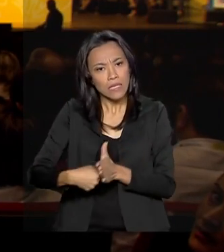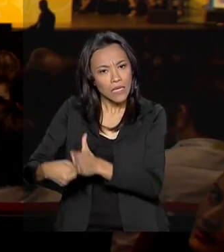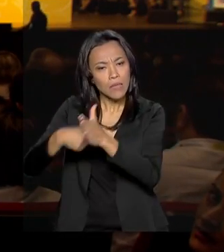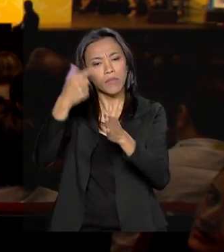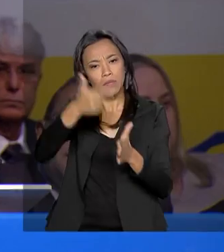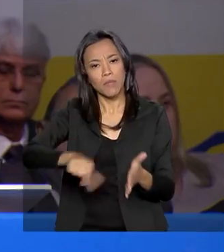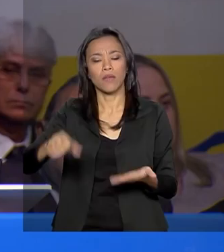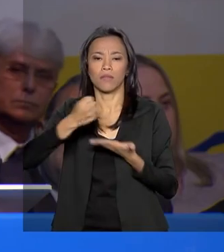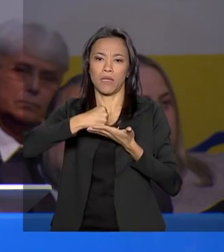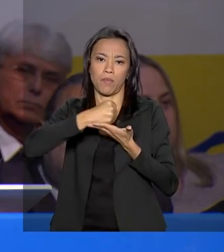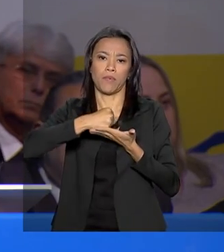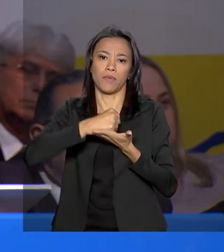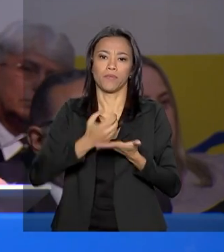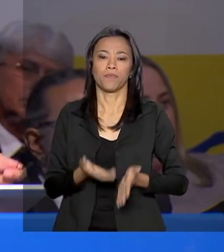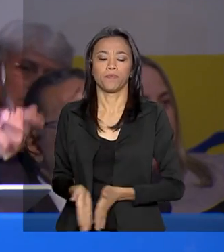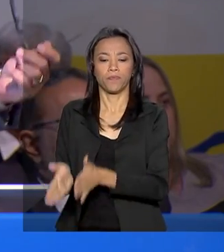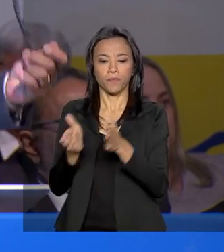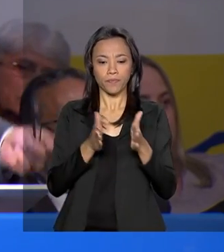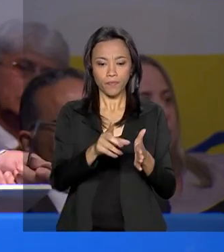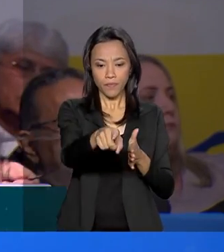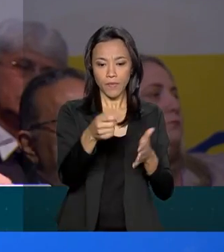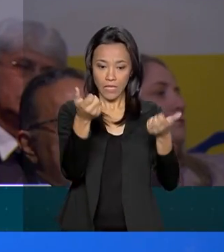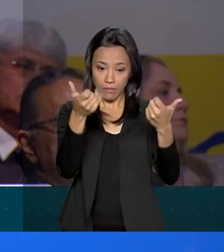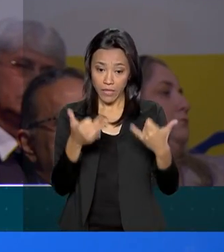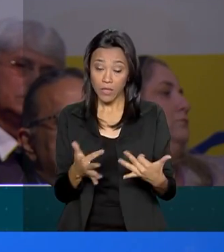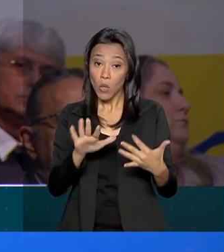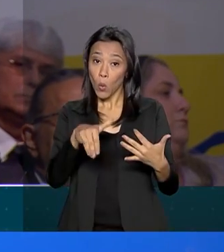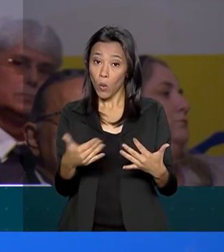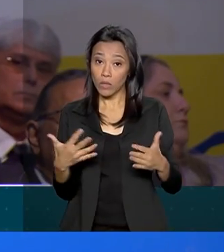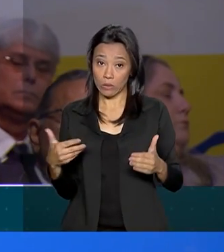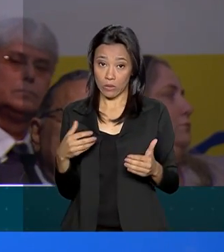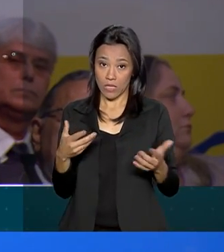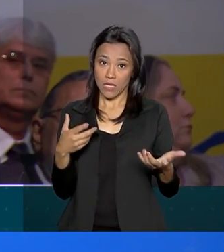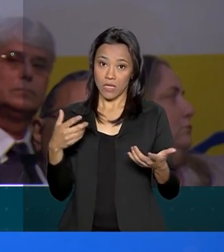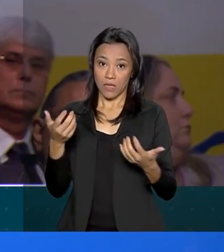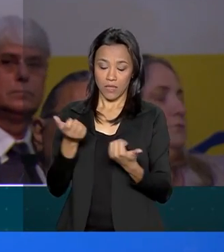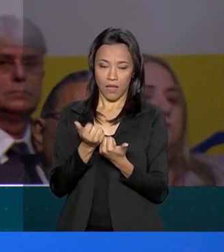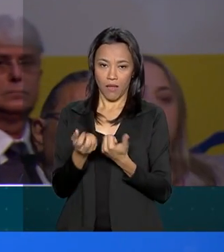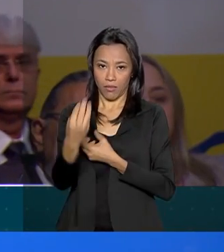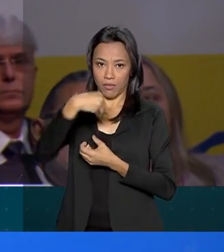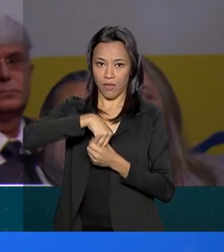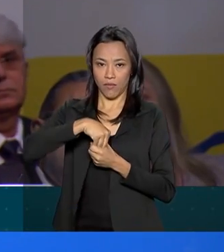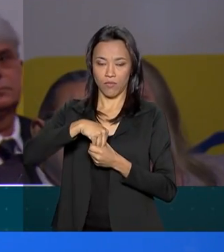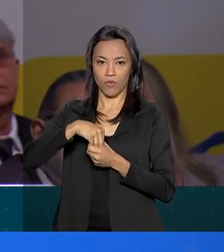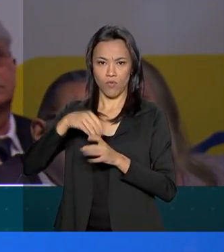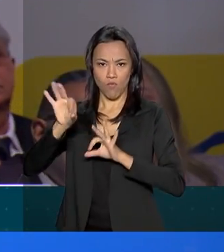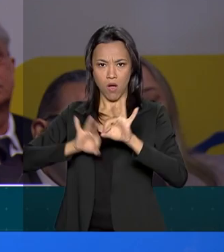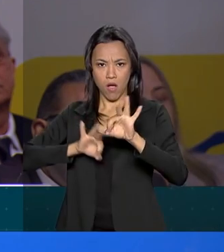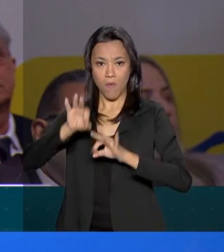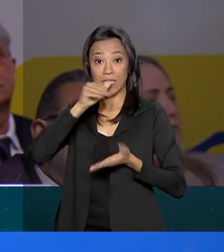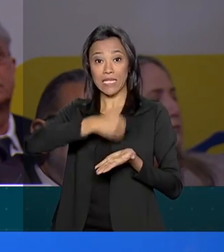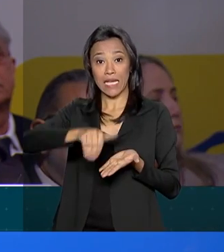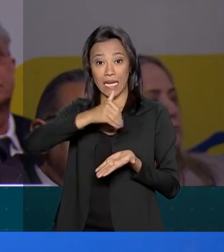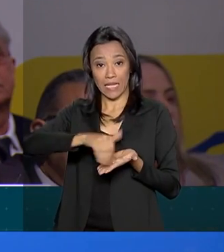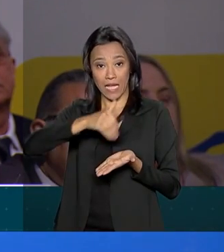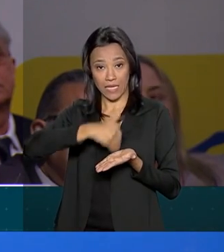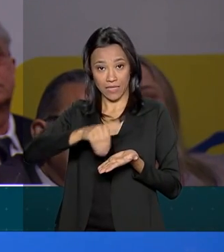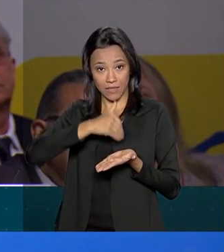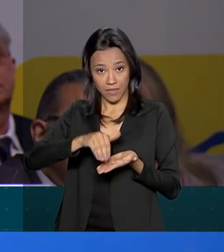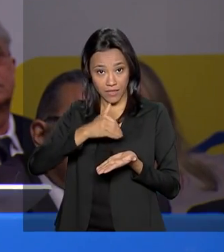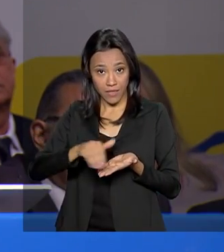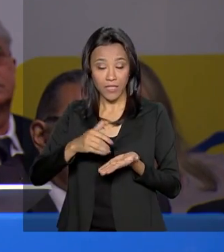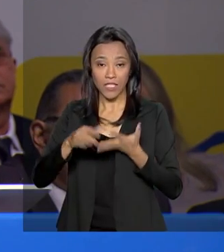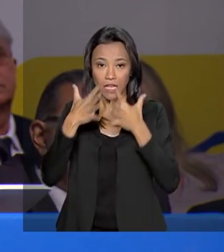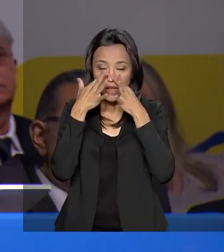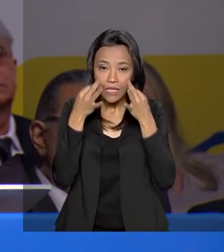medicamentos. Quando colocamos na estrutura do Ministério da Saúde, pela primeira vez, uma secretaria de atenção primária,